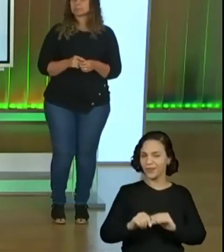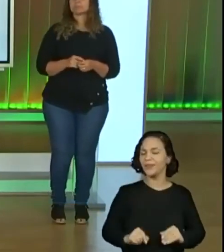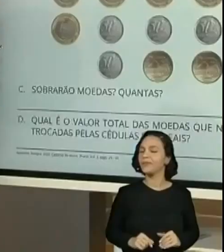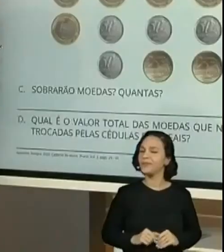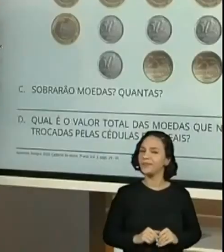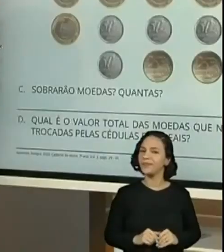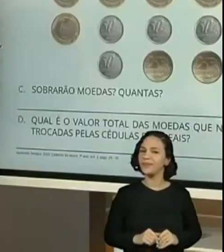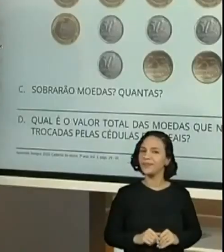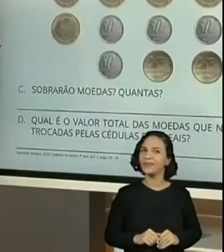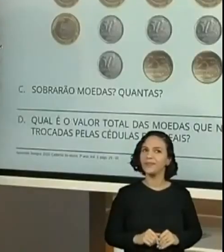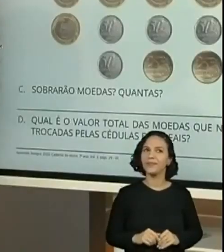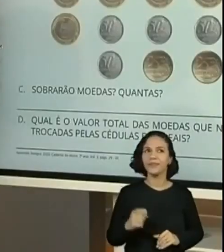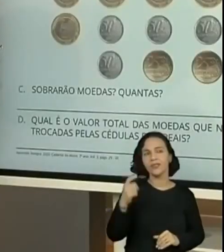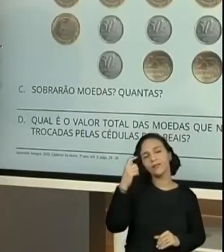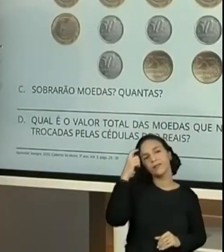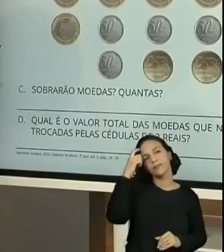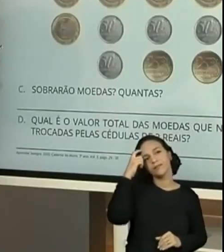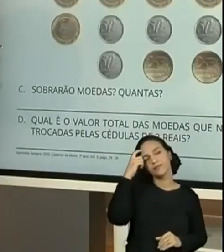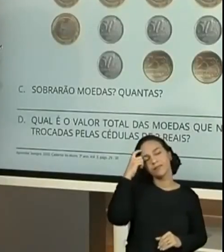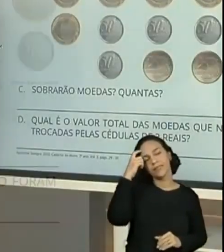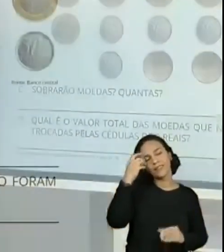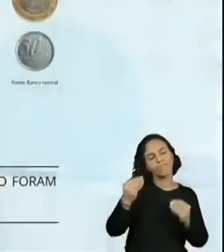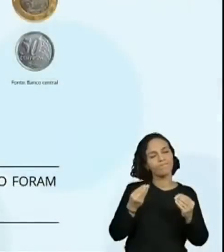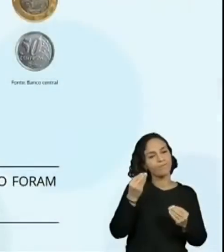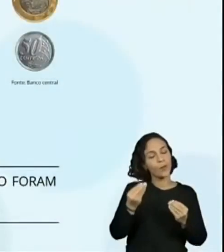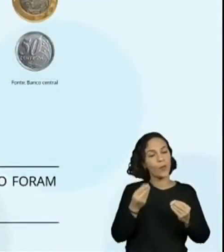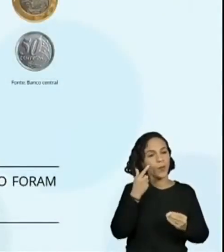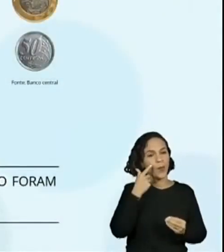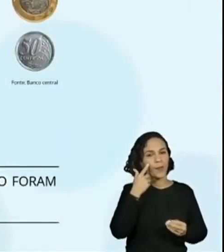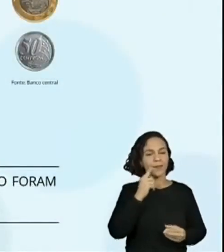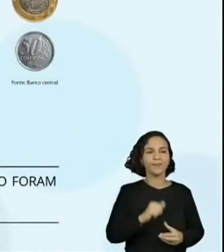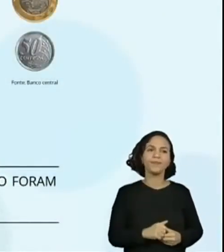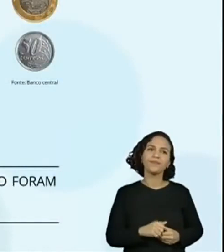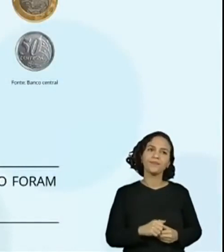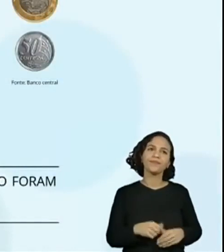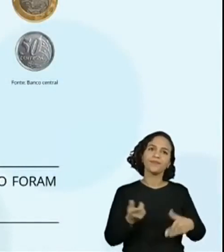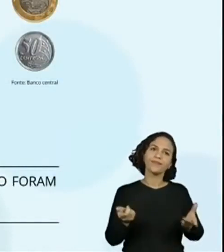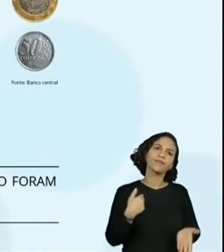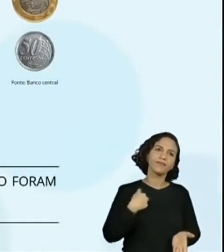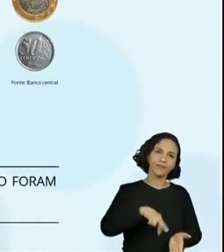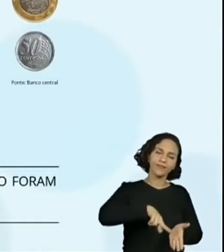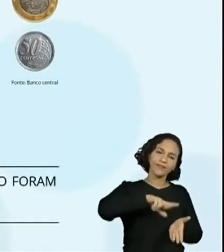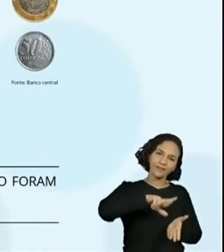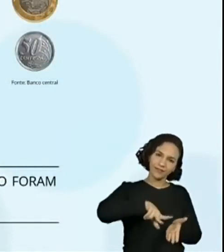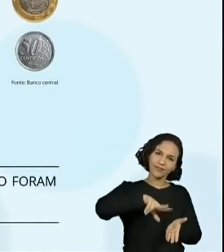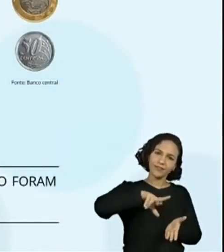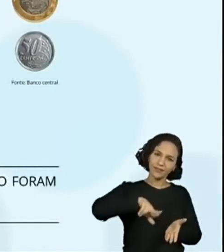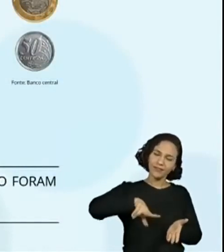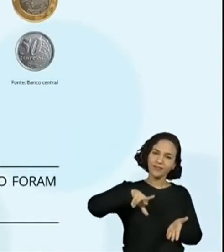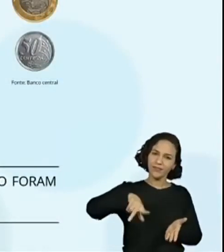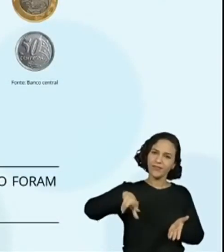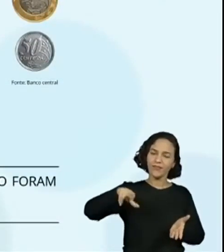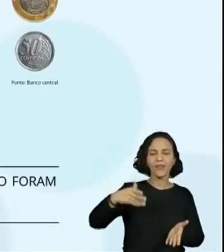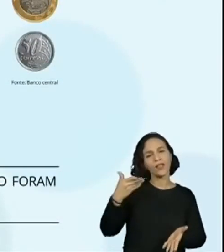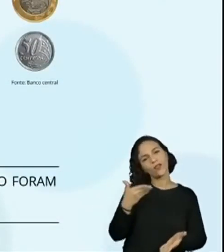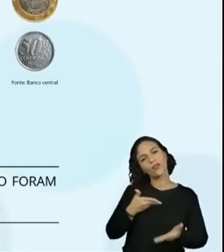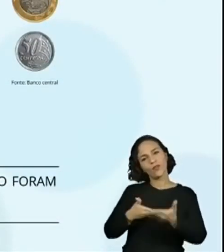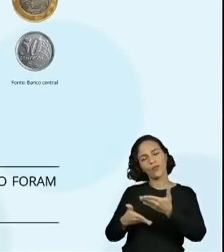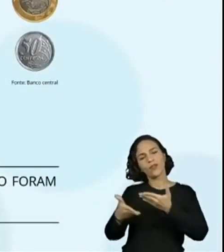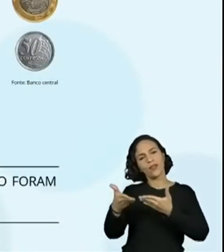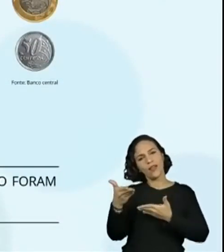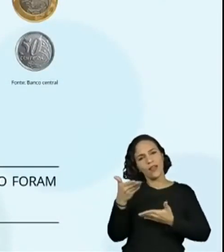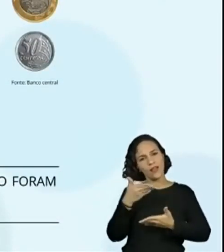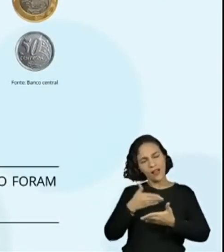precisa pensar um pouquinho. De tudo isso que aconteceu, desse negócio de trocar